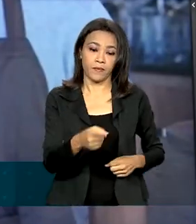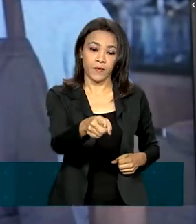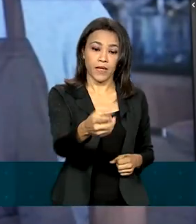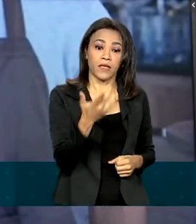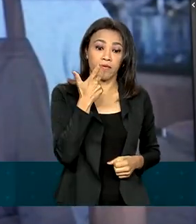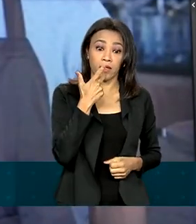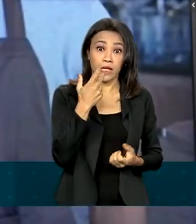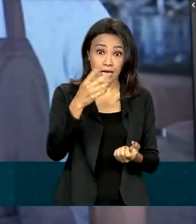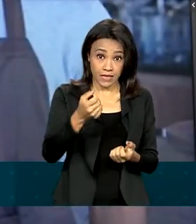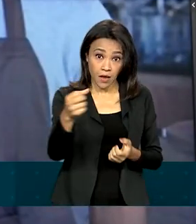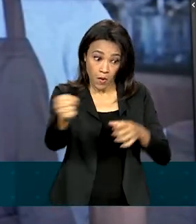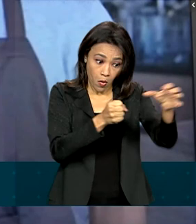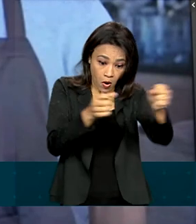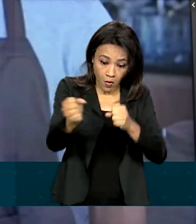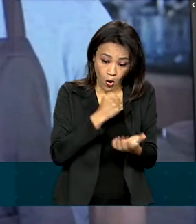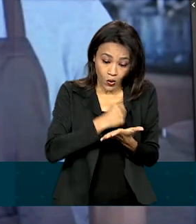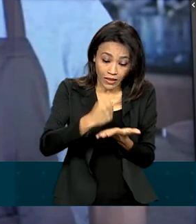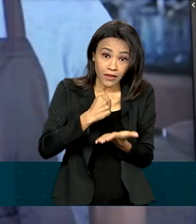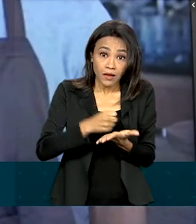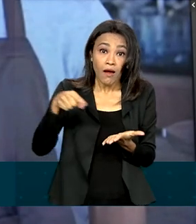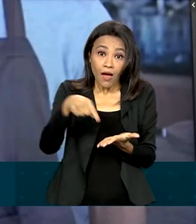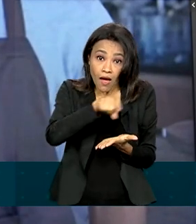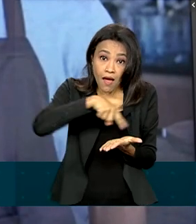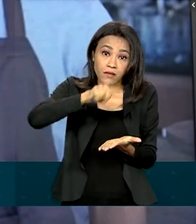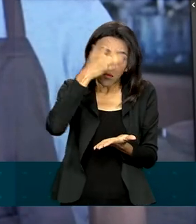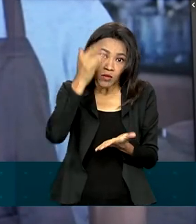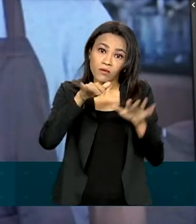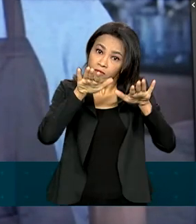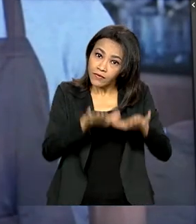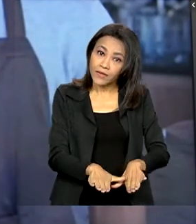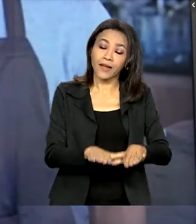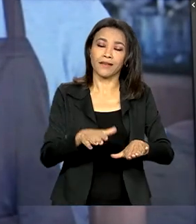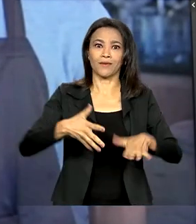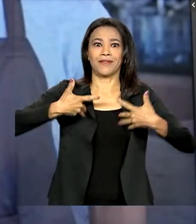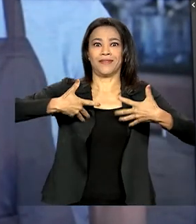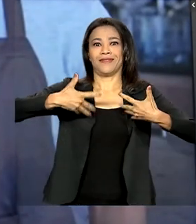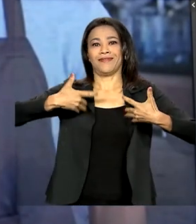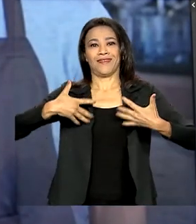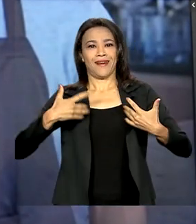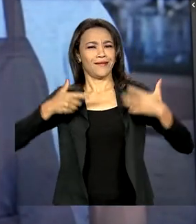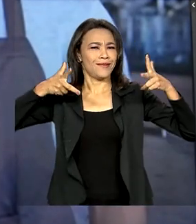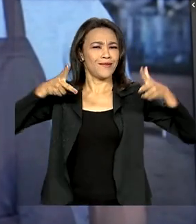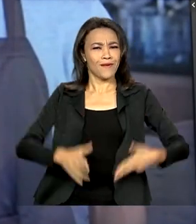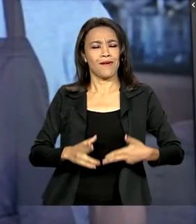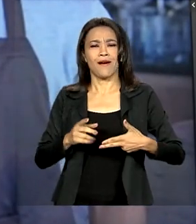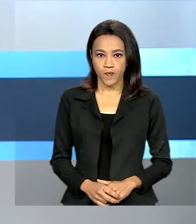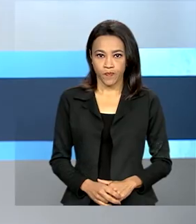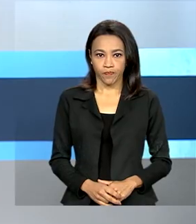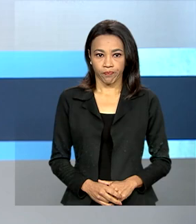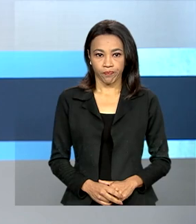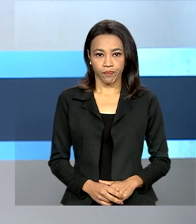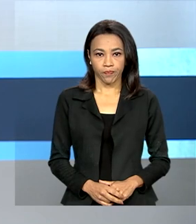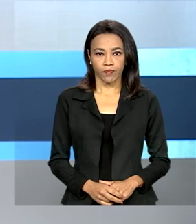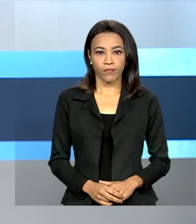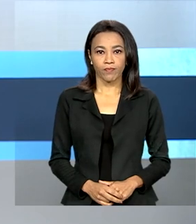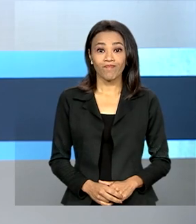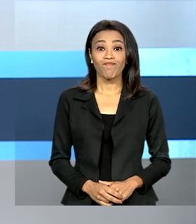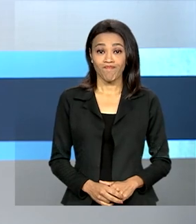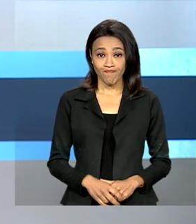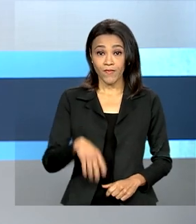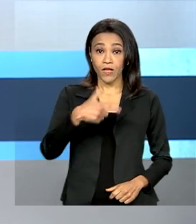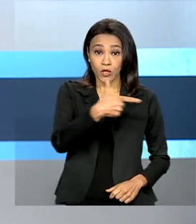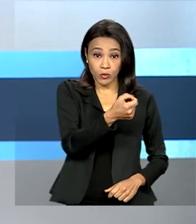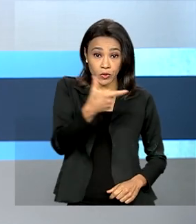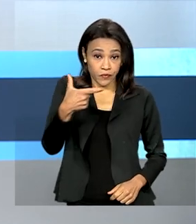chega agora, chega para ficar. Estamos bastante animados, assim como estão os empresários do setor. Em